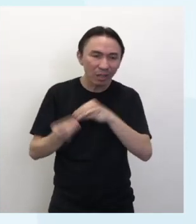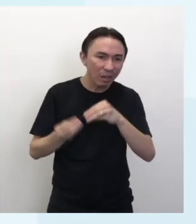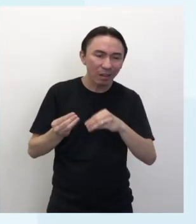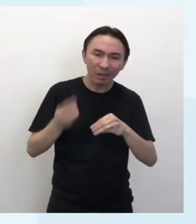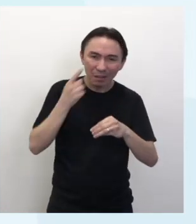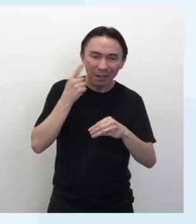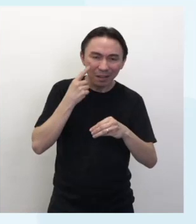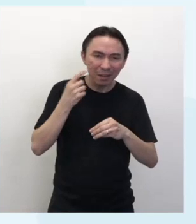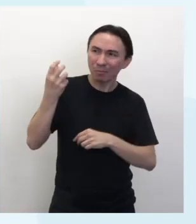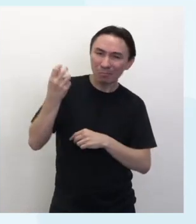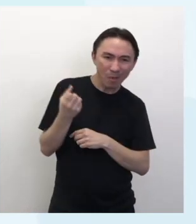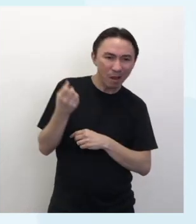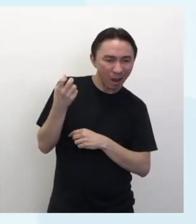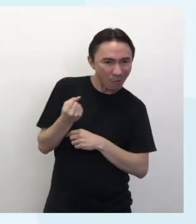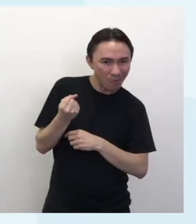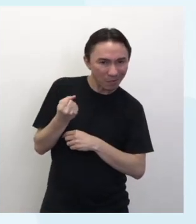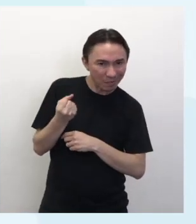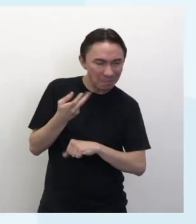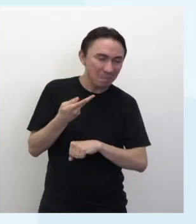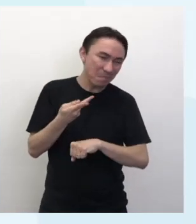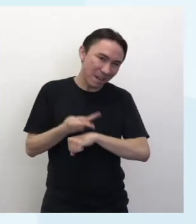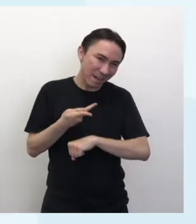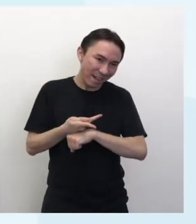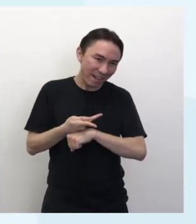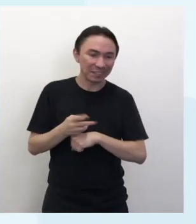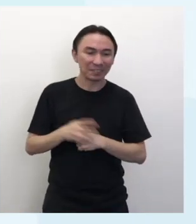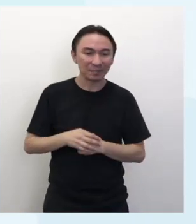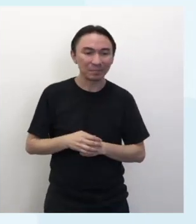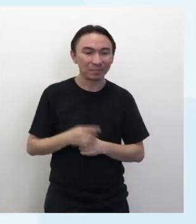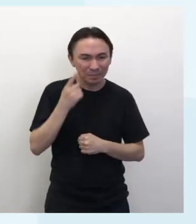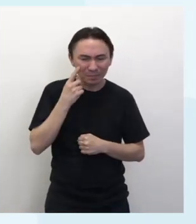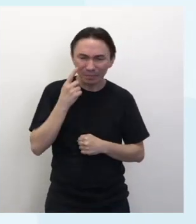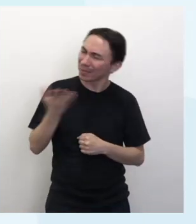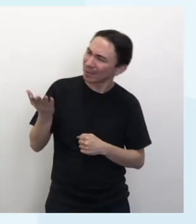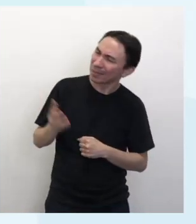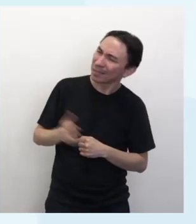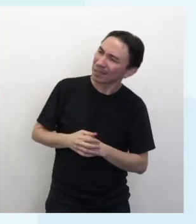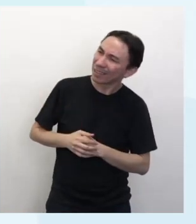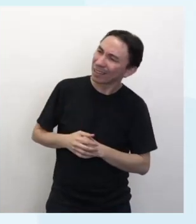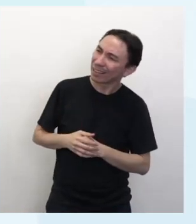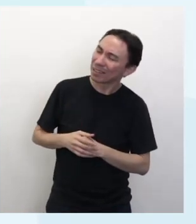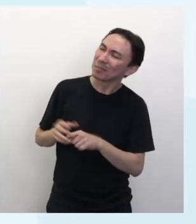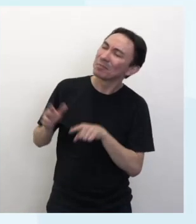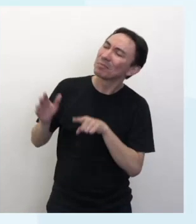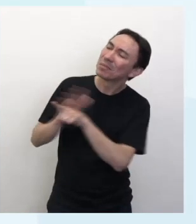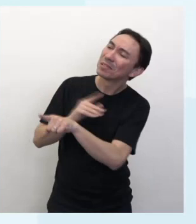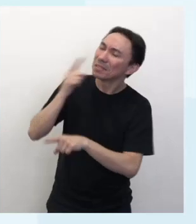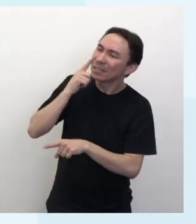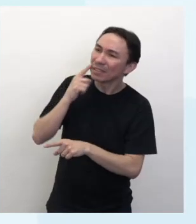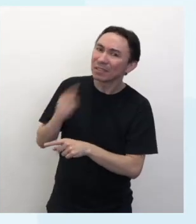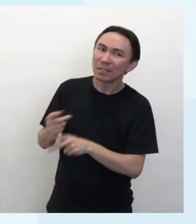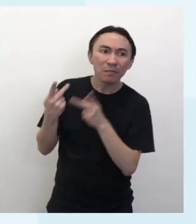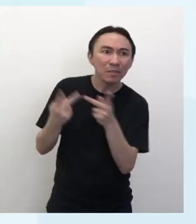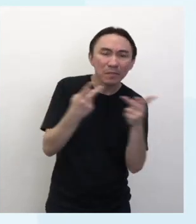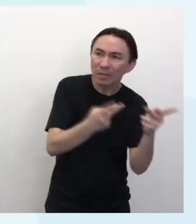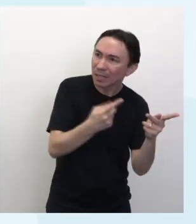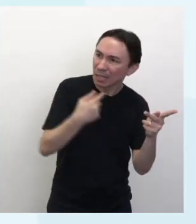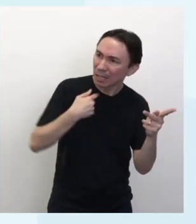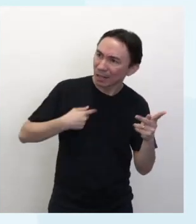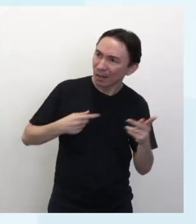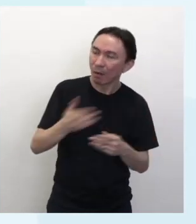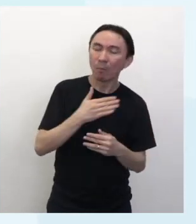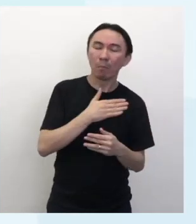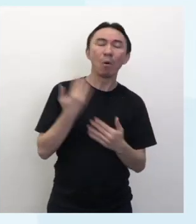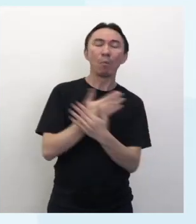de prata. – Anda visitando os difuntos? – disse eu. – Ora, difuntos!